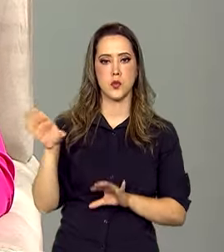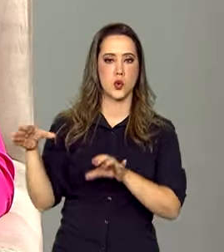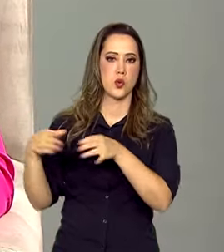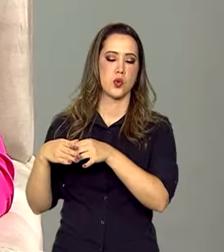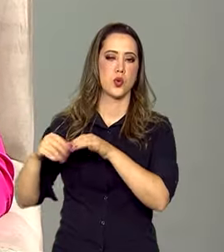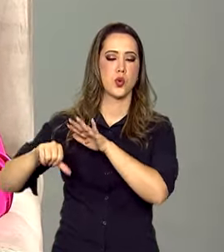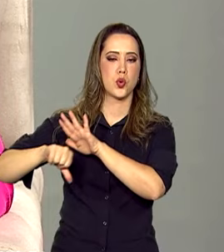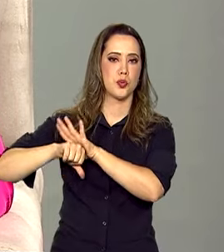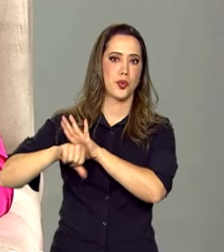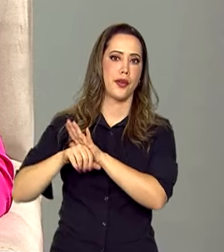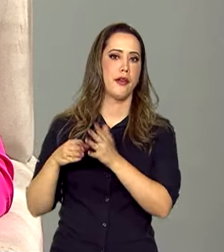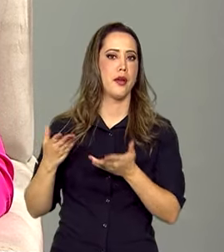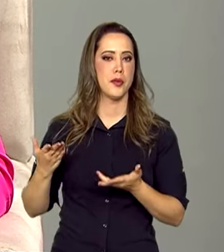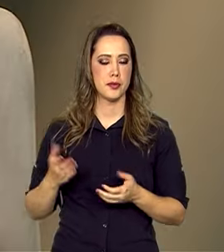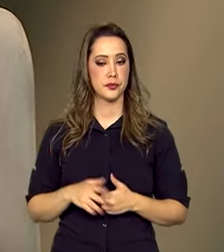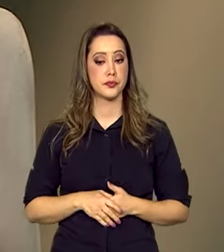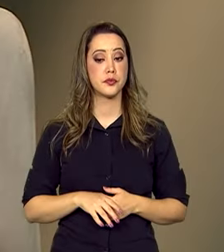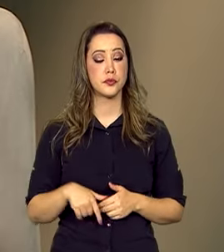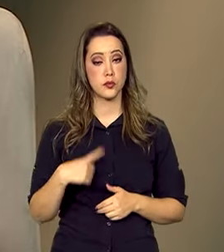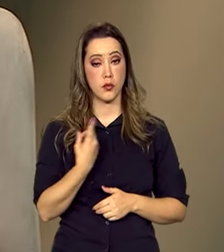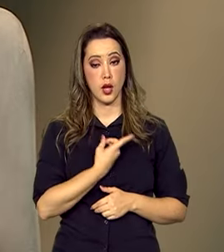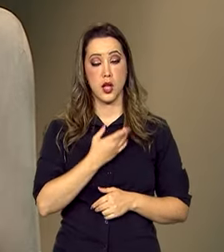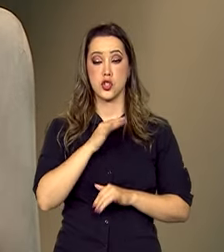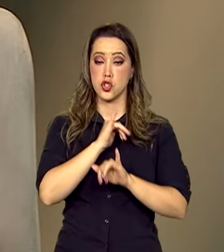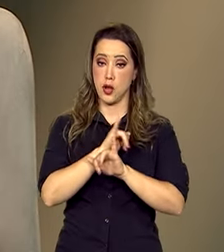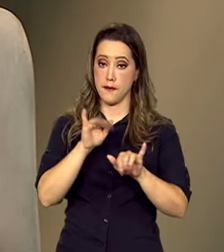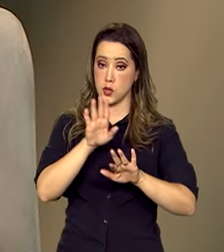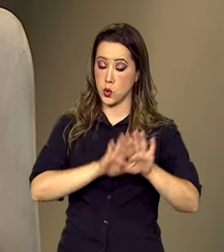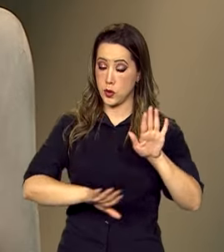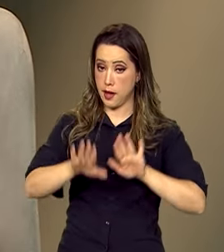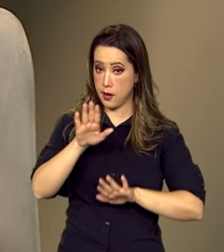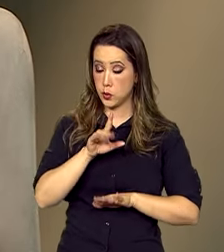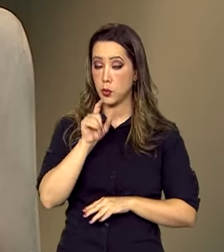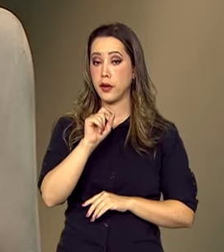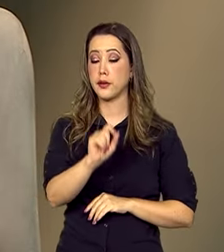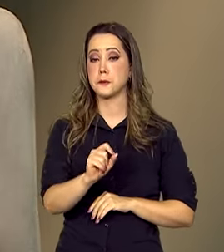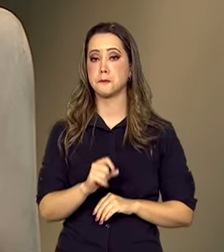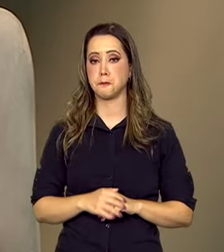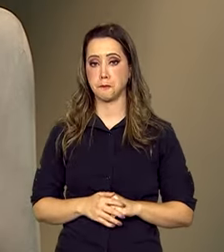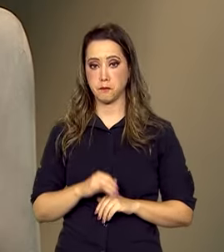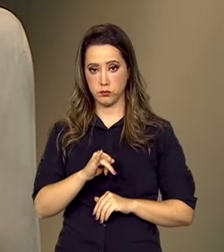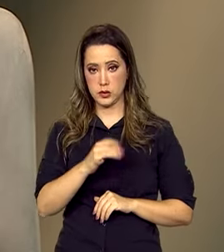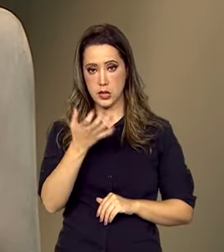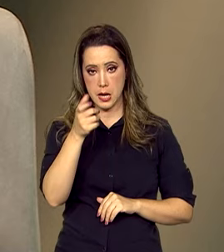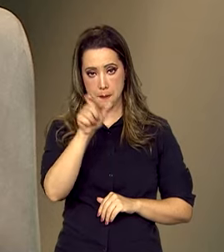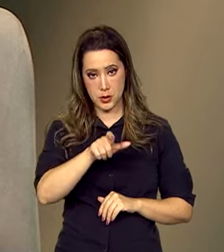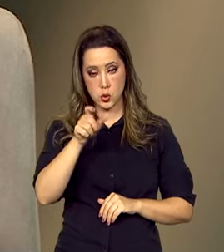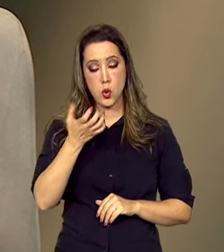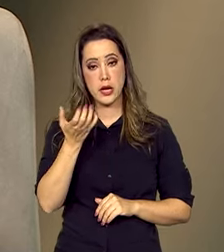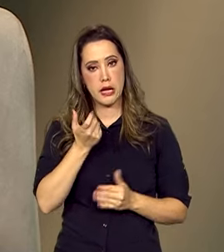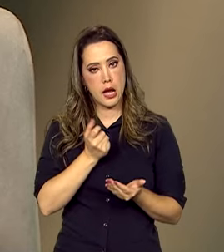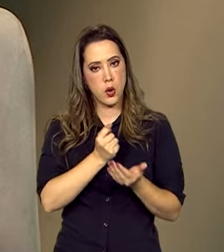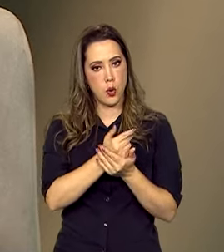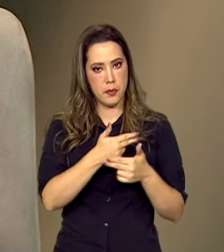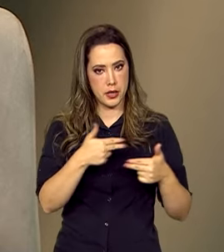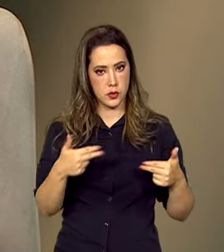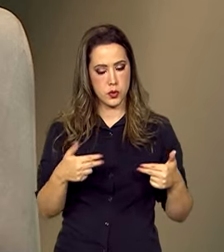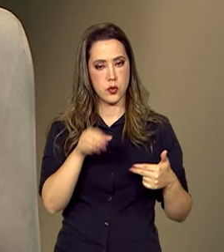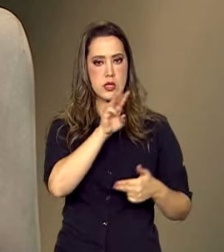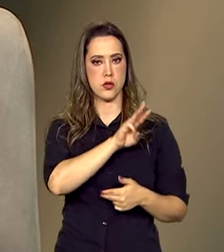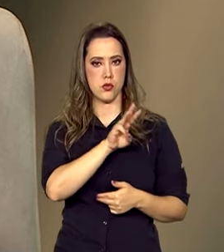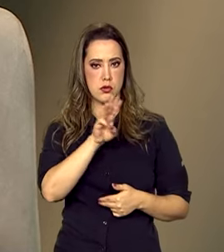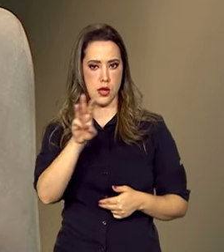criminosa, né? Então, o que nós recomendamos é que as pessoas, se tiverem interesse na aquisição de algum produto,